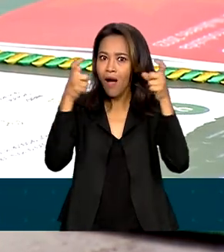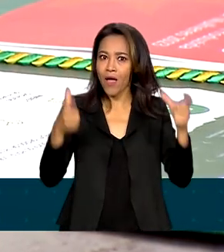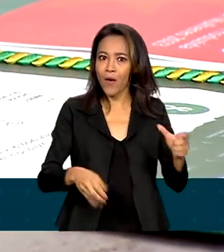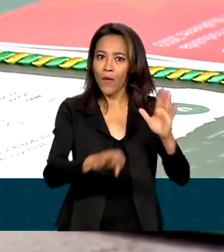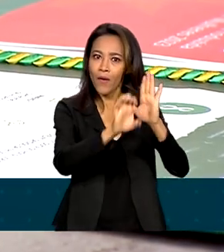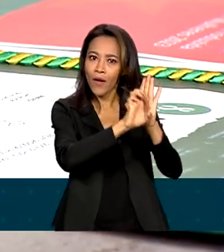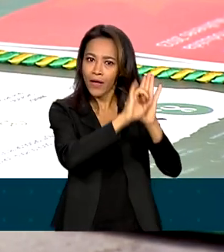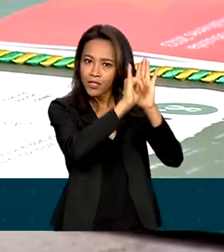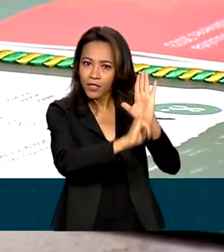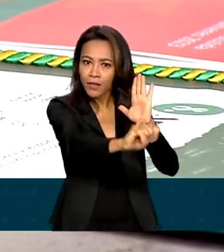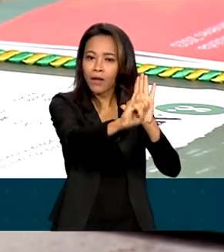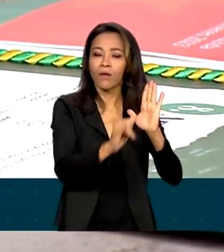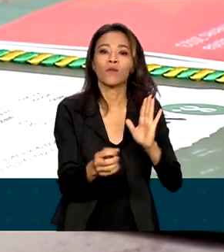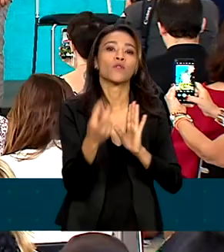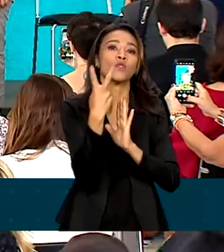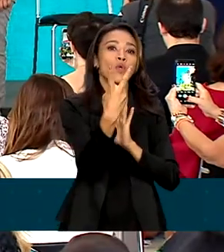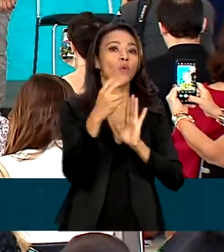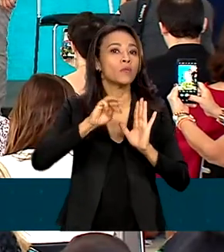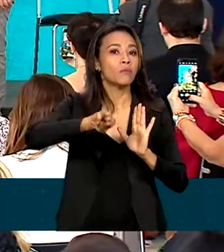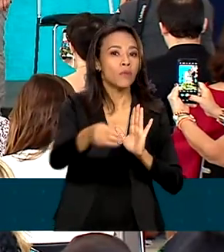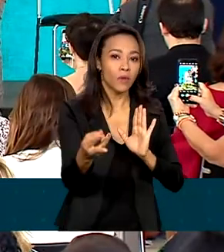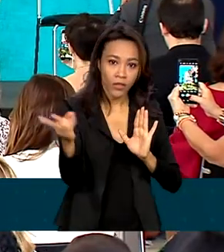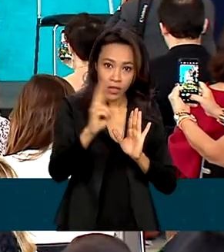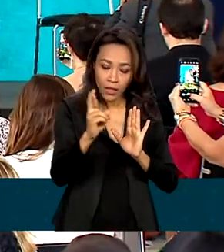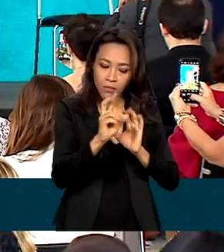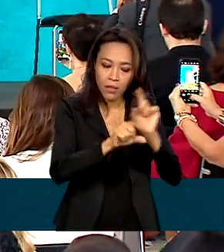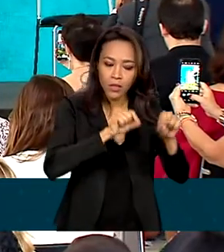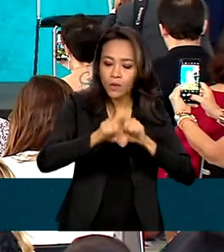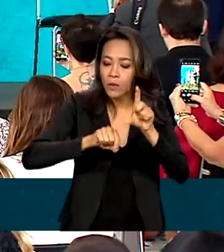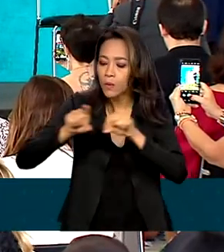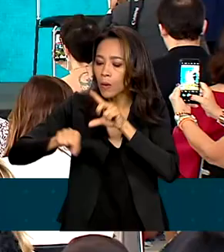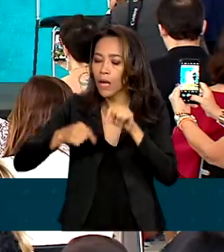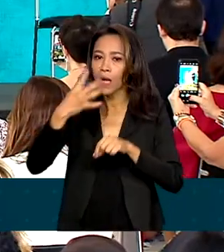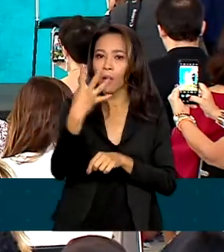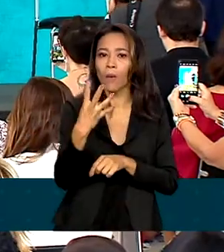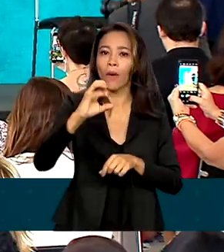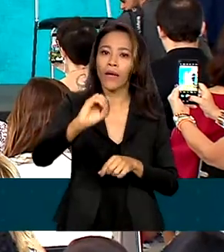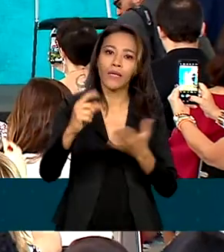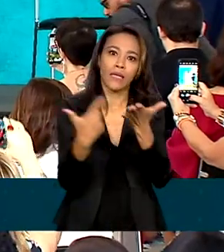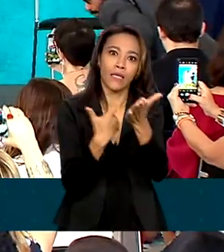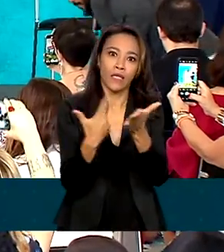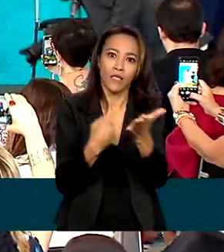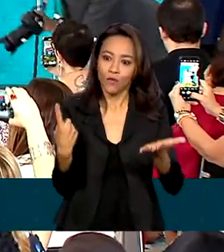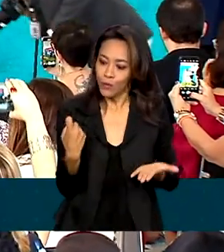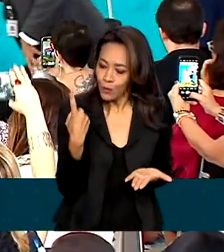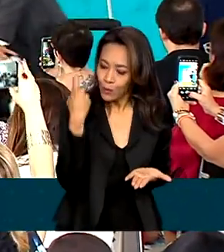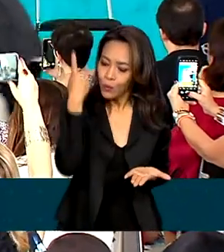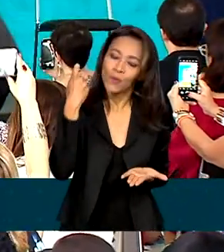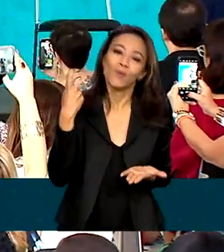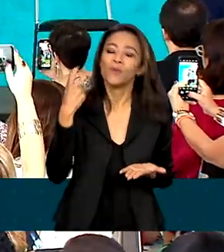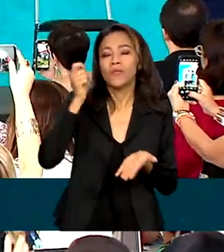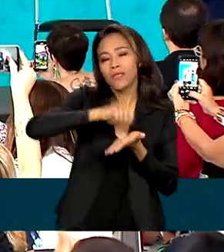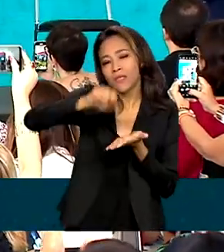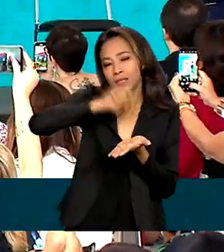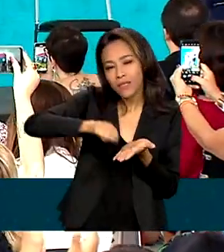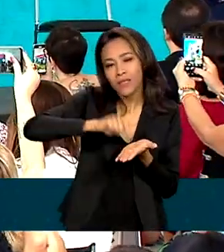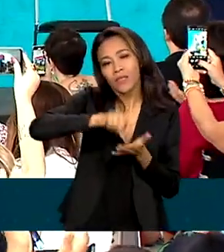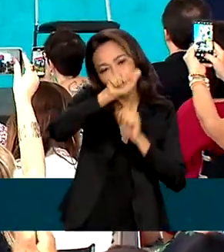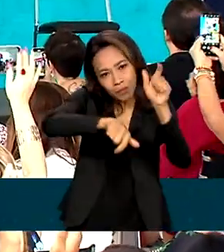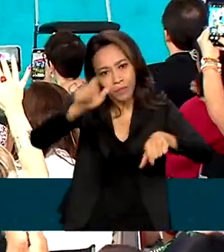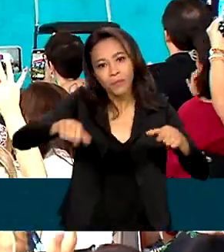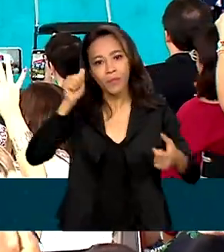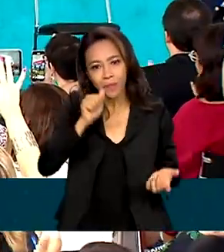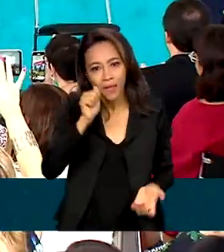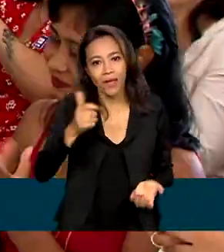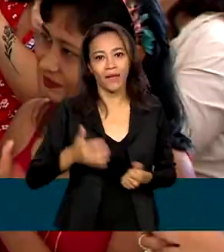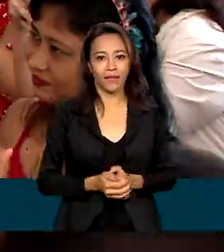Serão 2 milhões de reais para selecionar 40 livros inéditos de ficção escritos por mulheres.